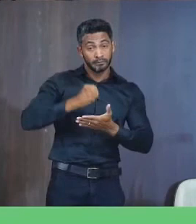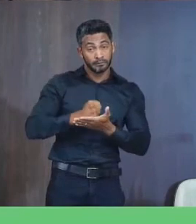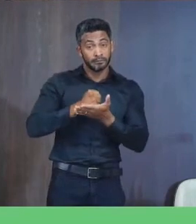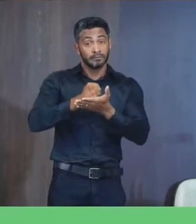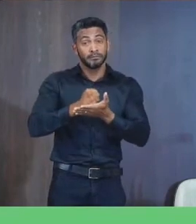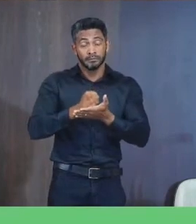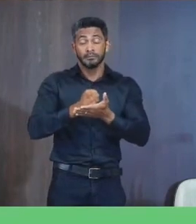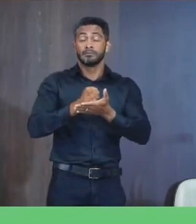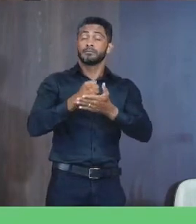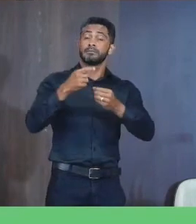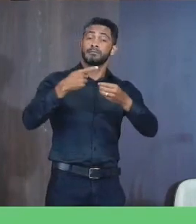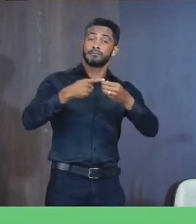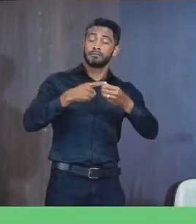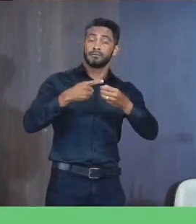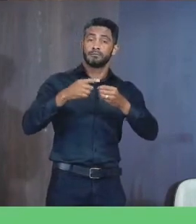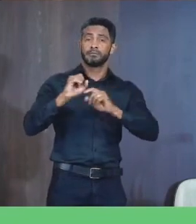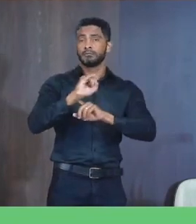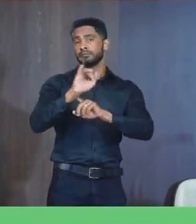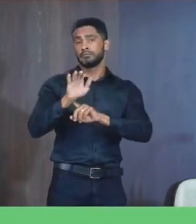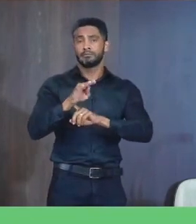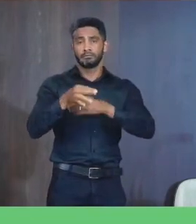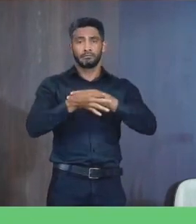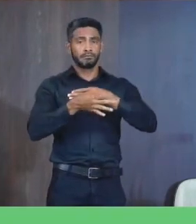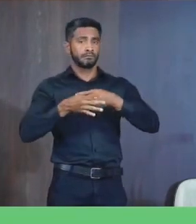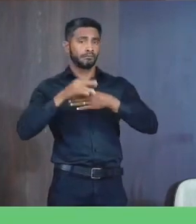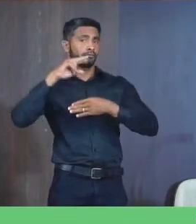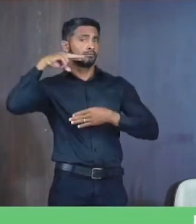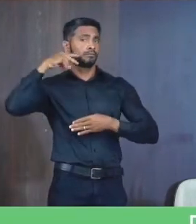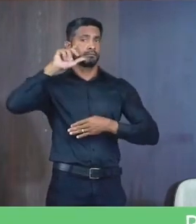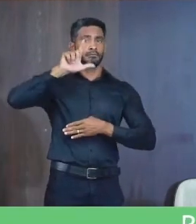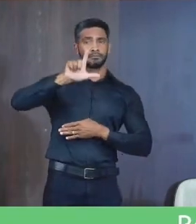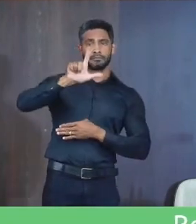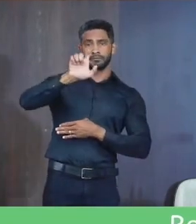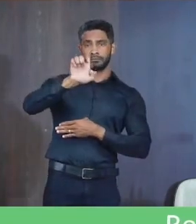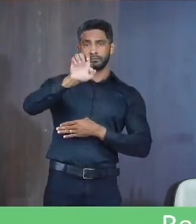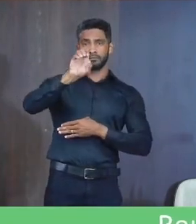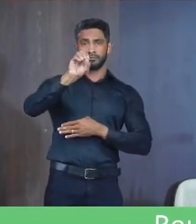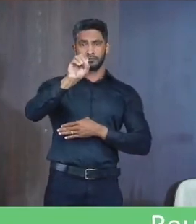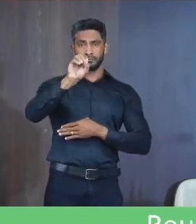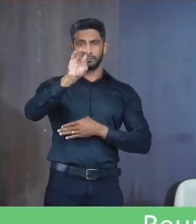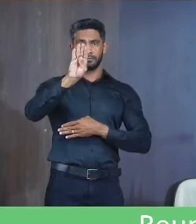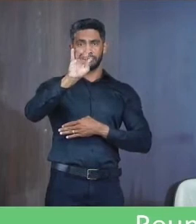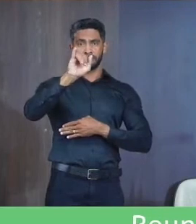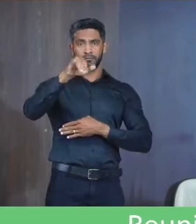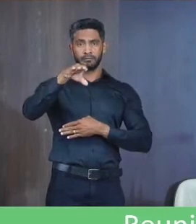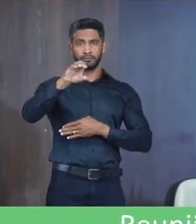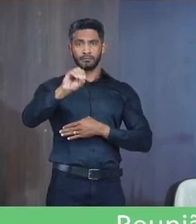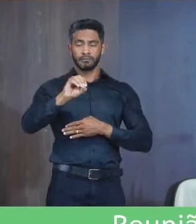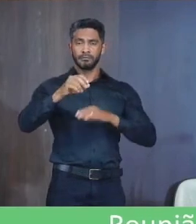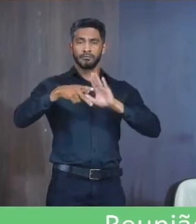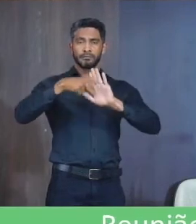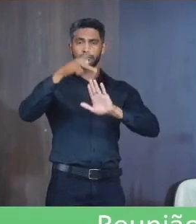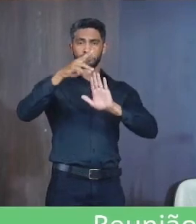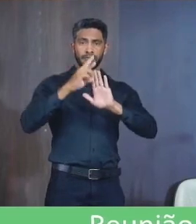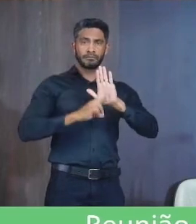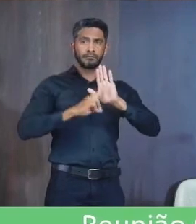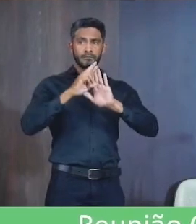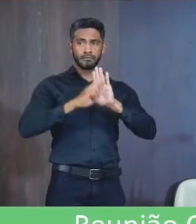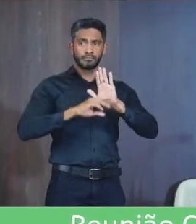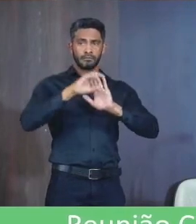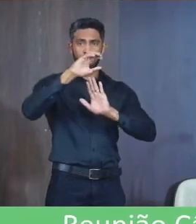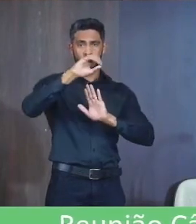Janaúba E da Outras Providências de Autoria do Vereador Leobino Antunes de Bem Projeto de Resolução